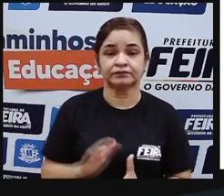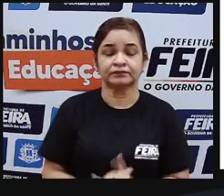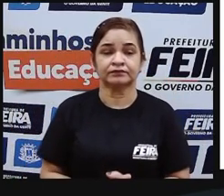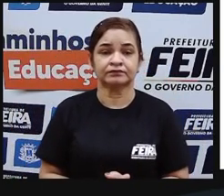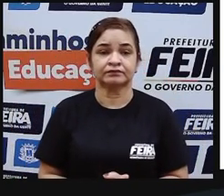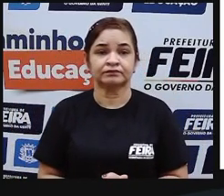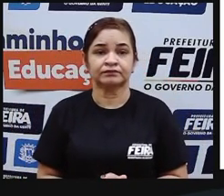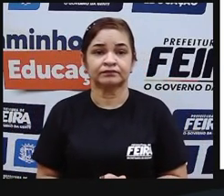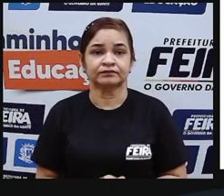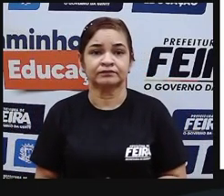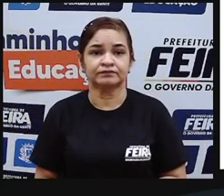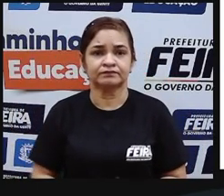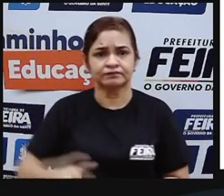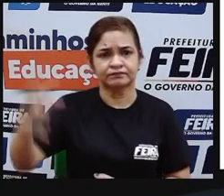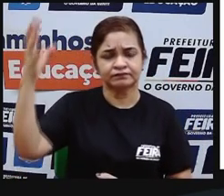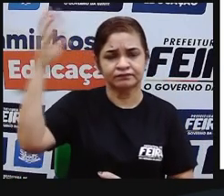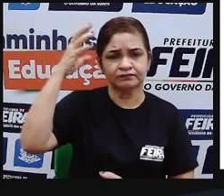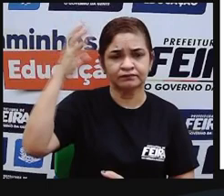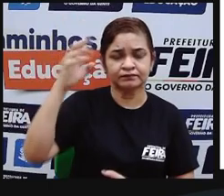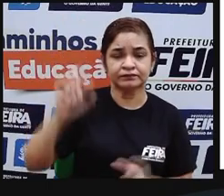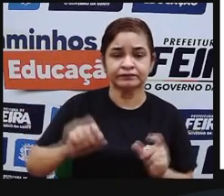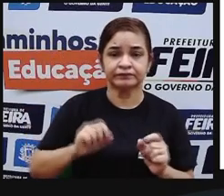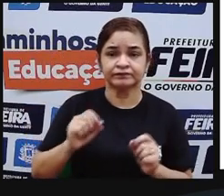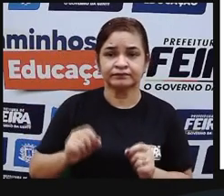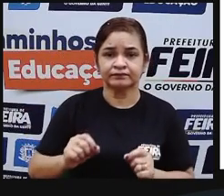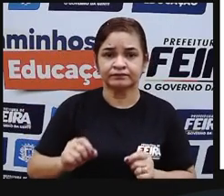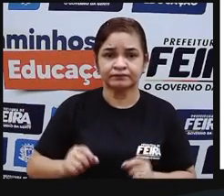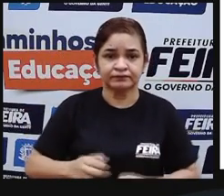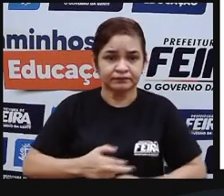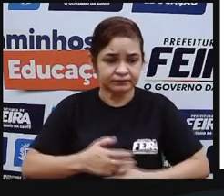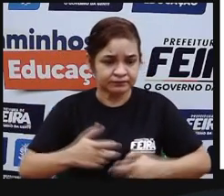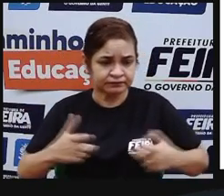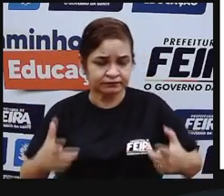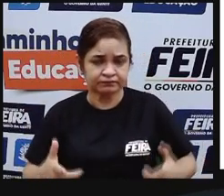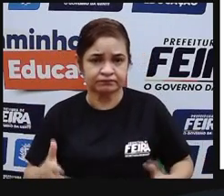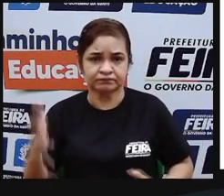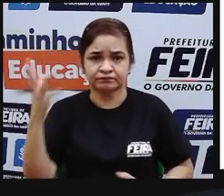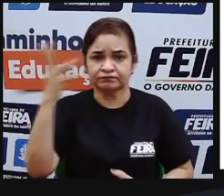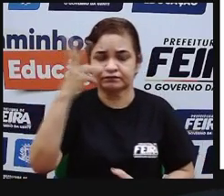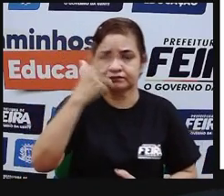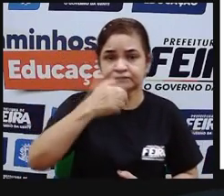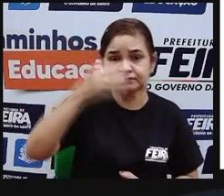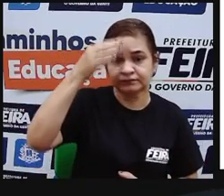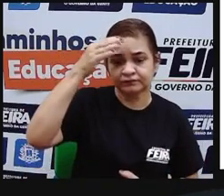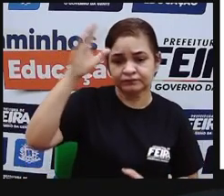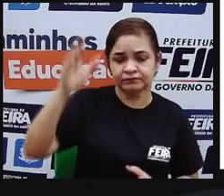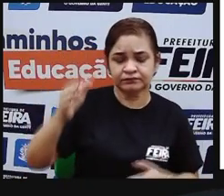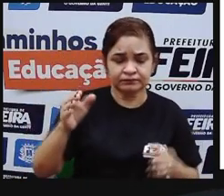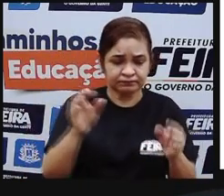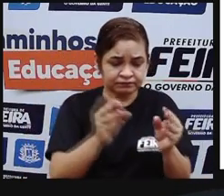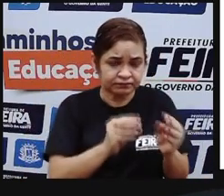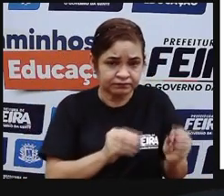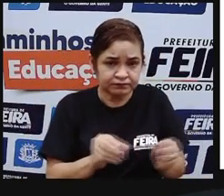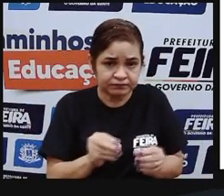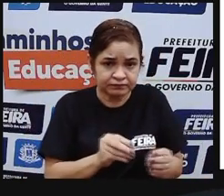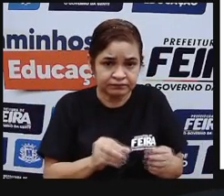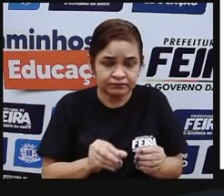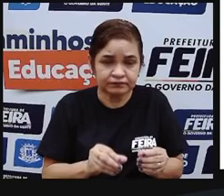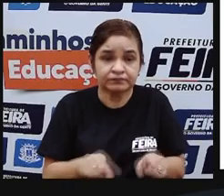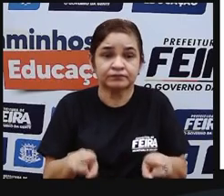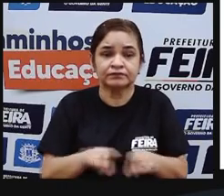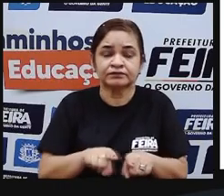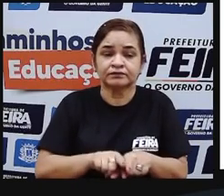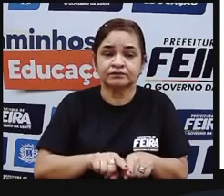império e tinha um rico artesanato com tecidos pinturas e objetos feitos de ouro e prata